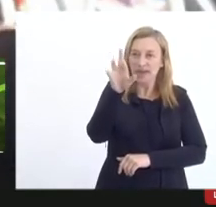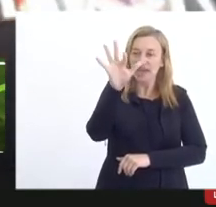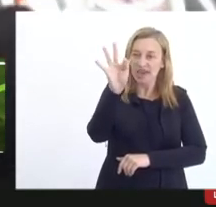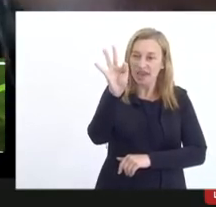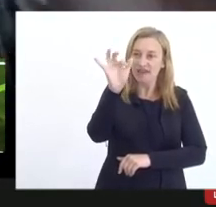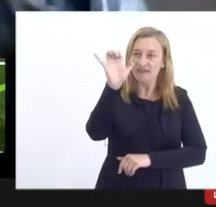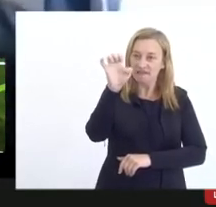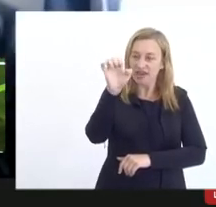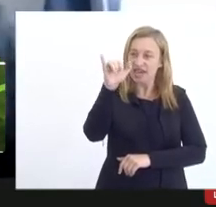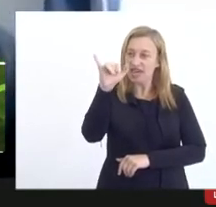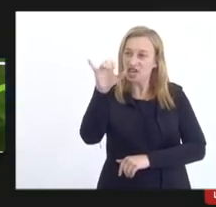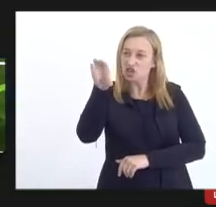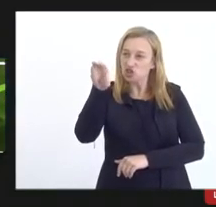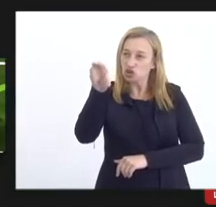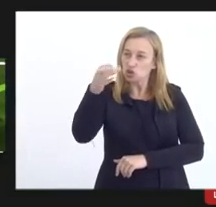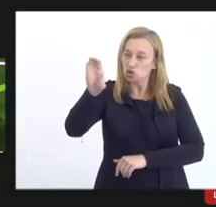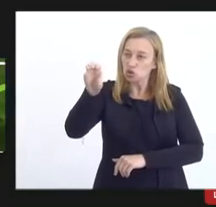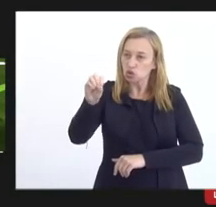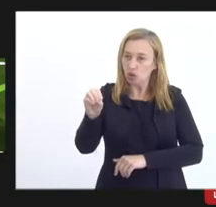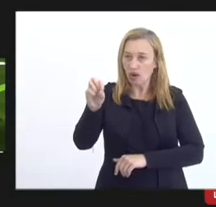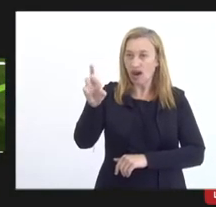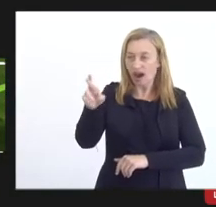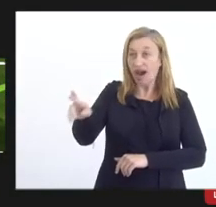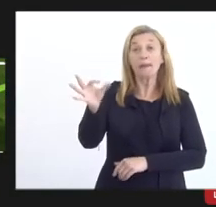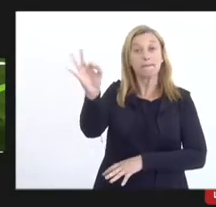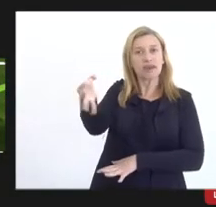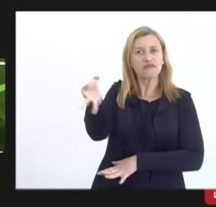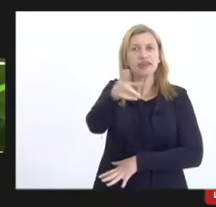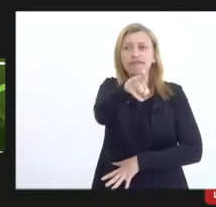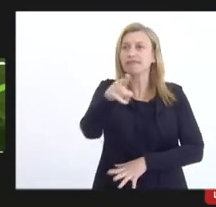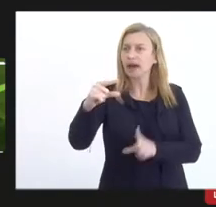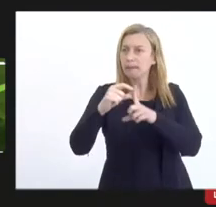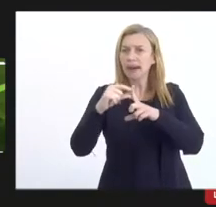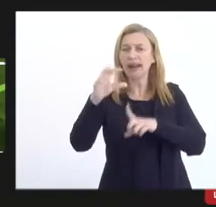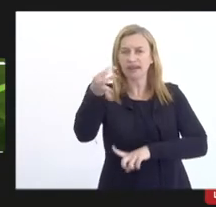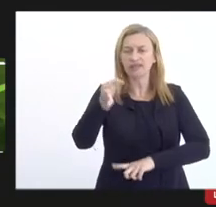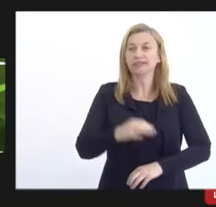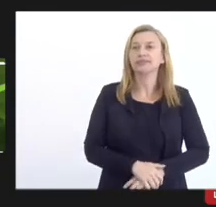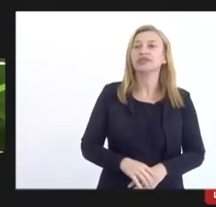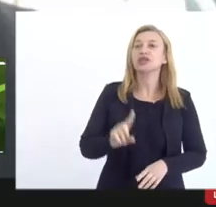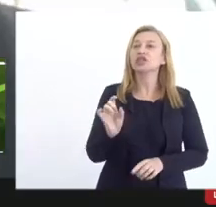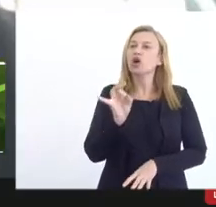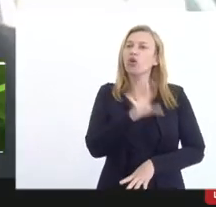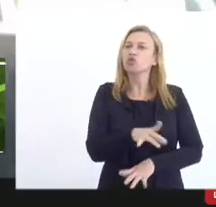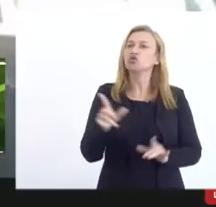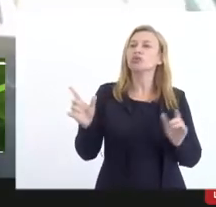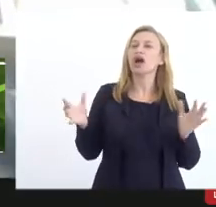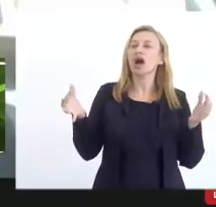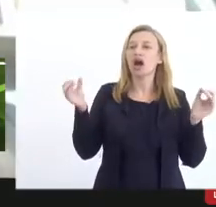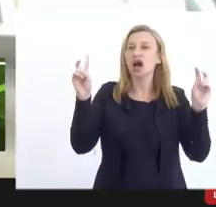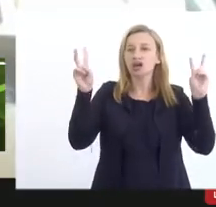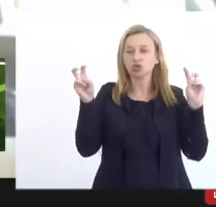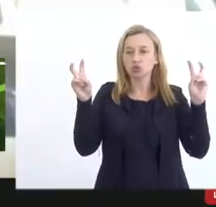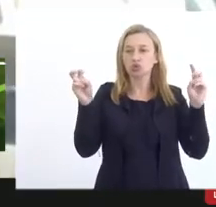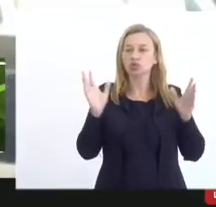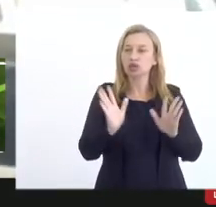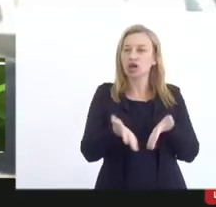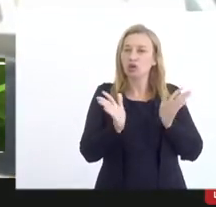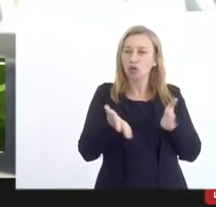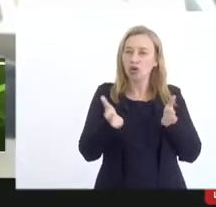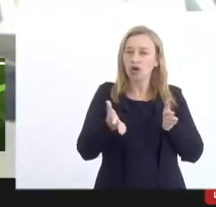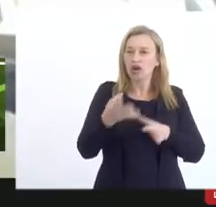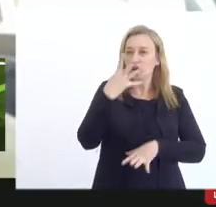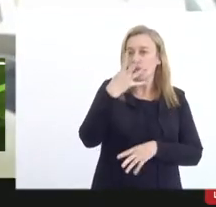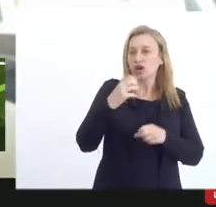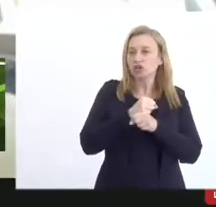e viabilizar e aí só para finalizar uma última questão agora assim eu estou há